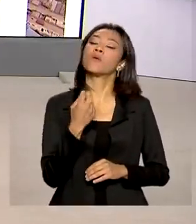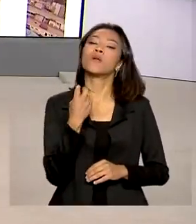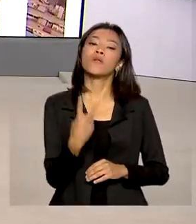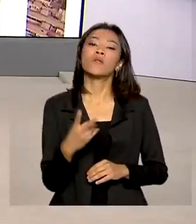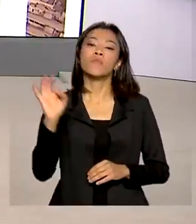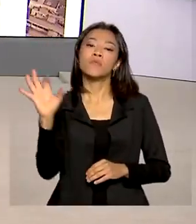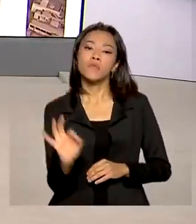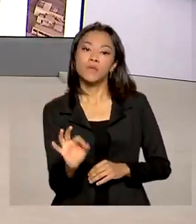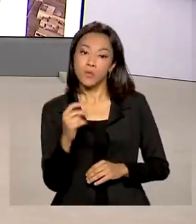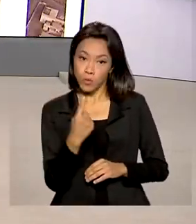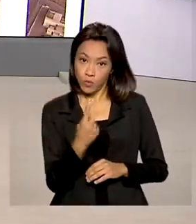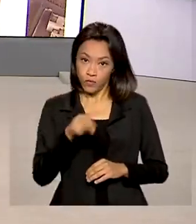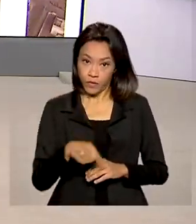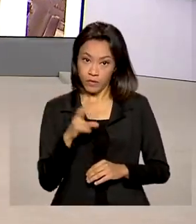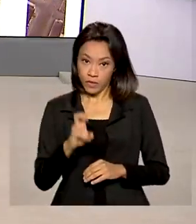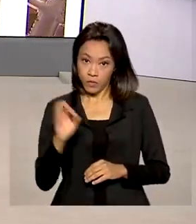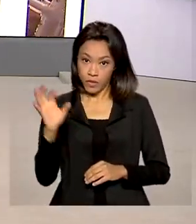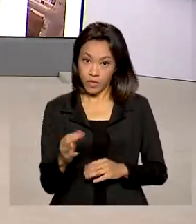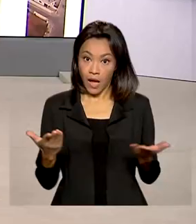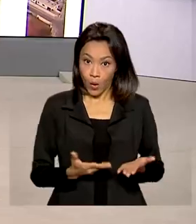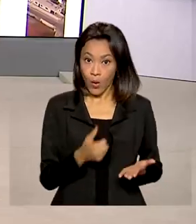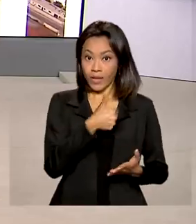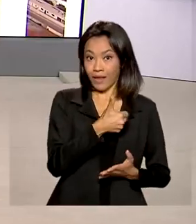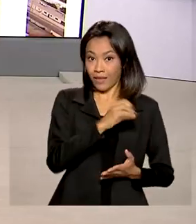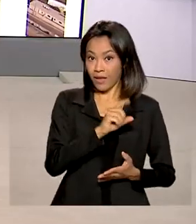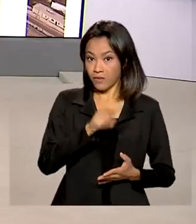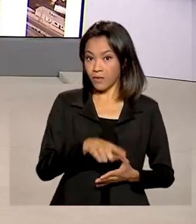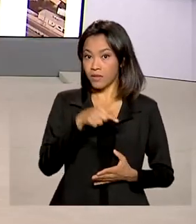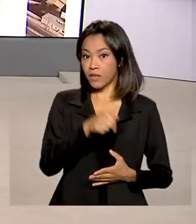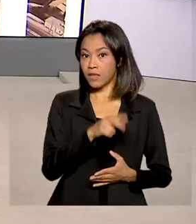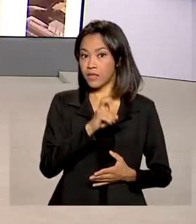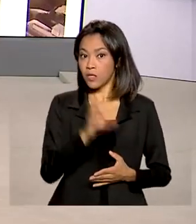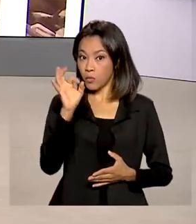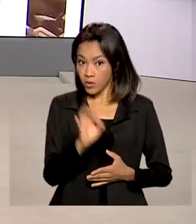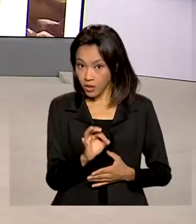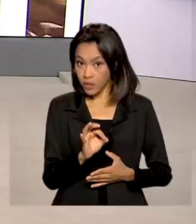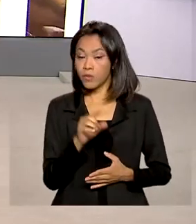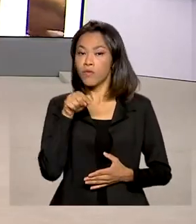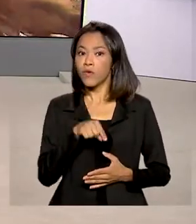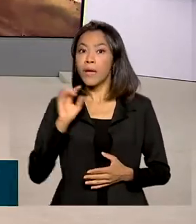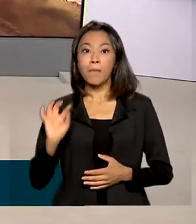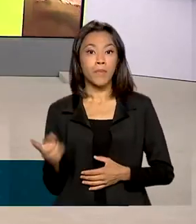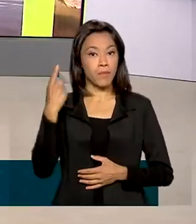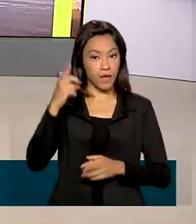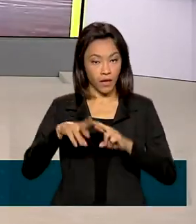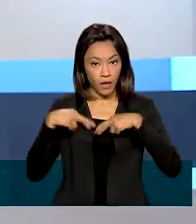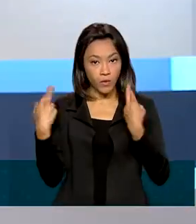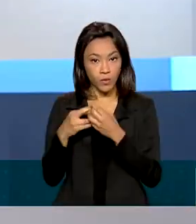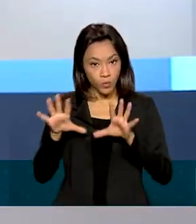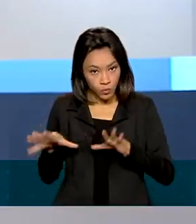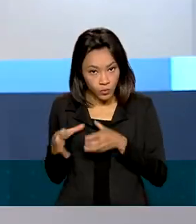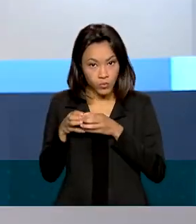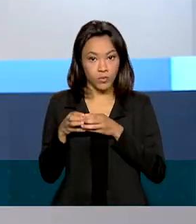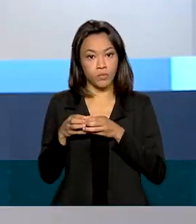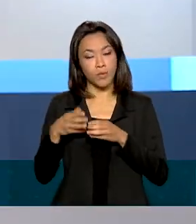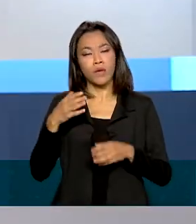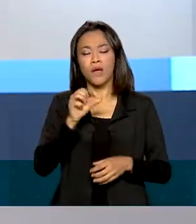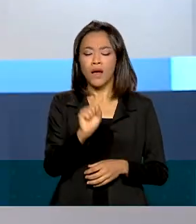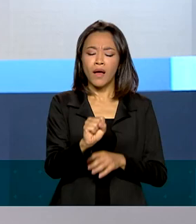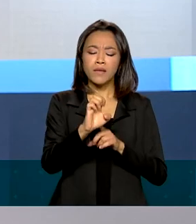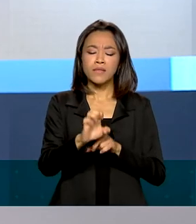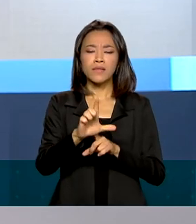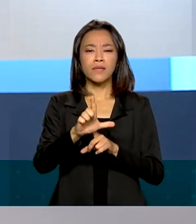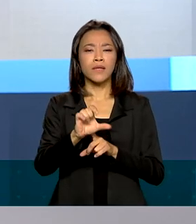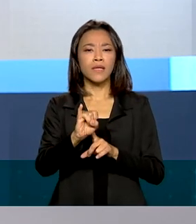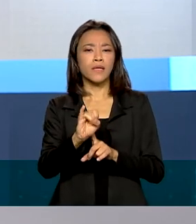Selic está agora em 10,75% ao ano. Foi a primeira reunião do Copom deste ano. A Selic serve como